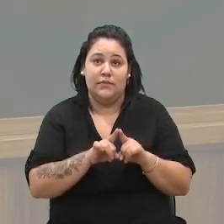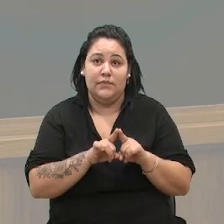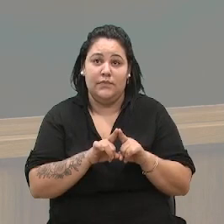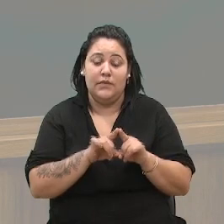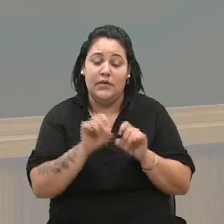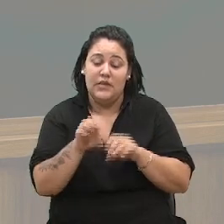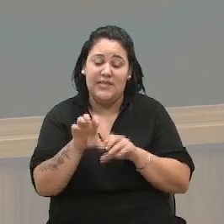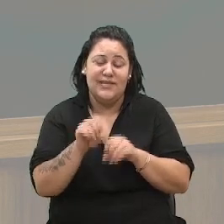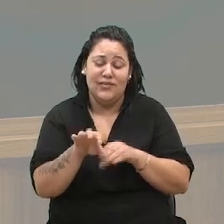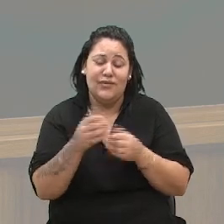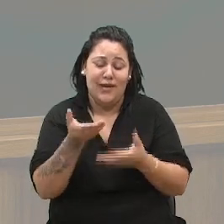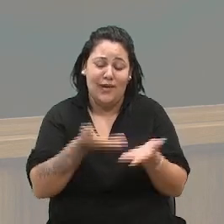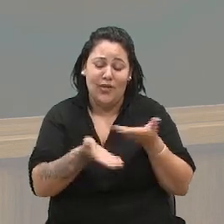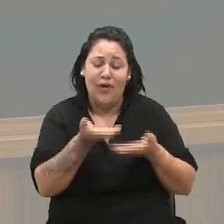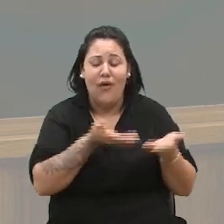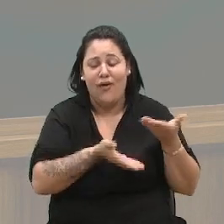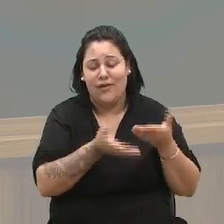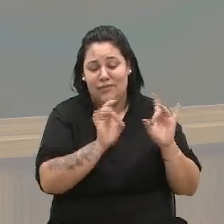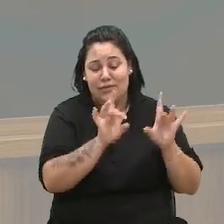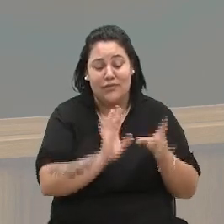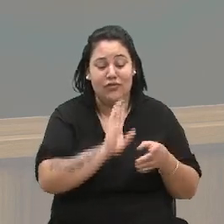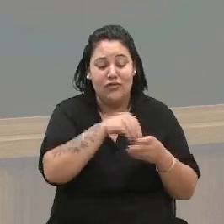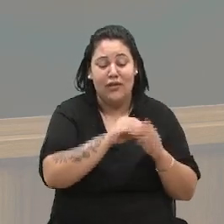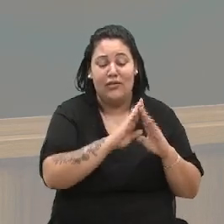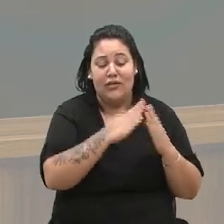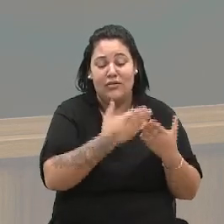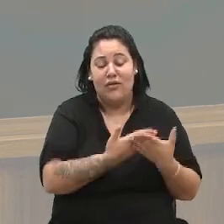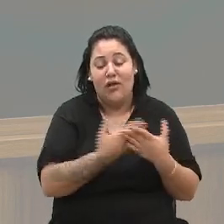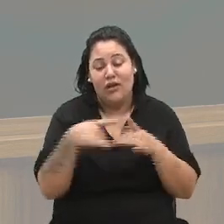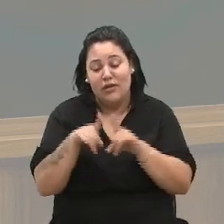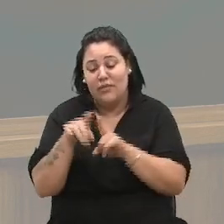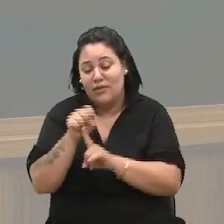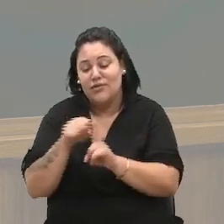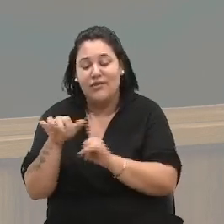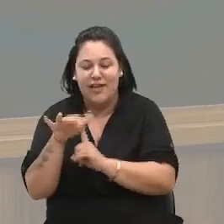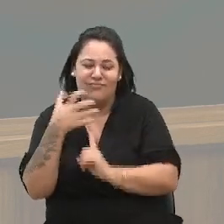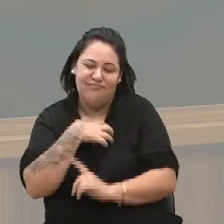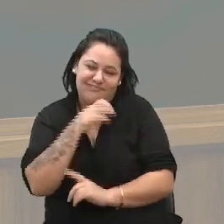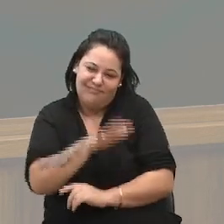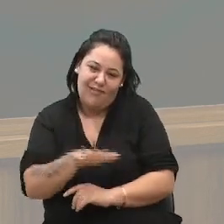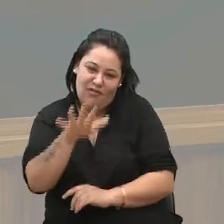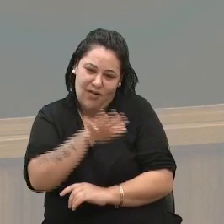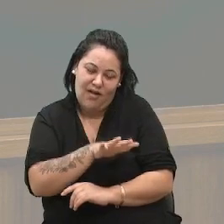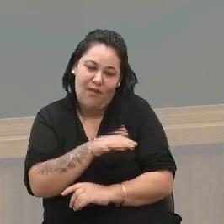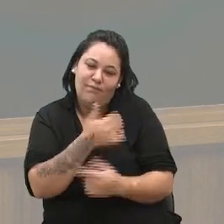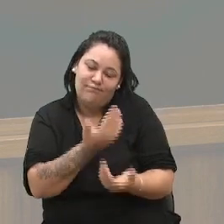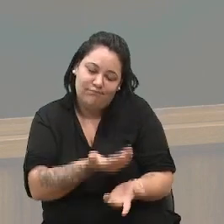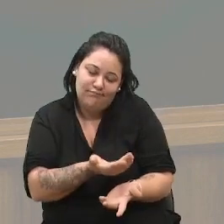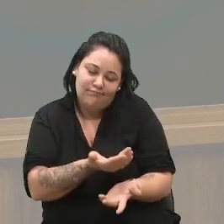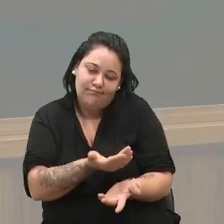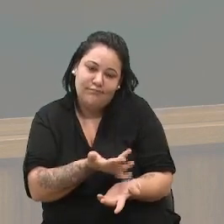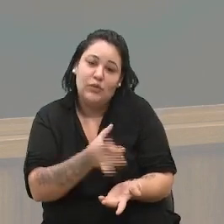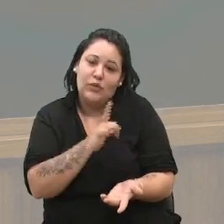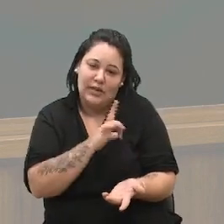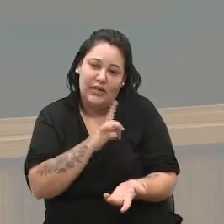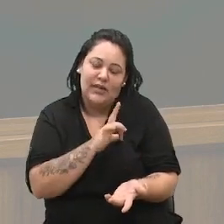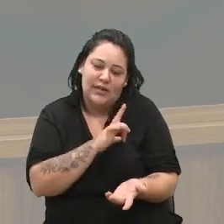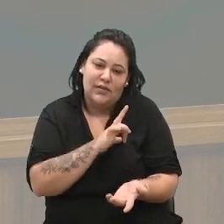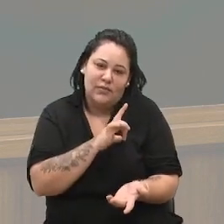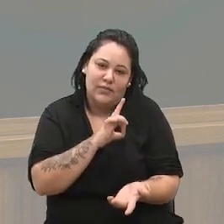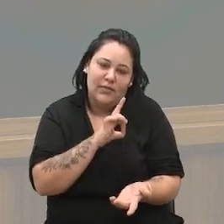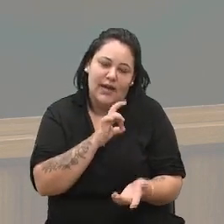educativas, né, especialmente nas escolas e na sociedade de modo geral. Então tem também essa iniciativa, acho que é